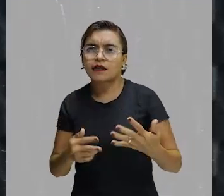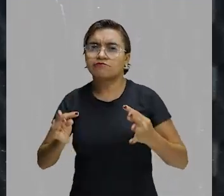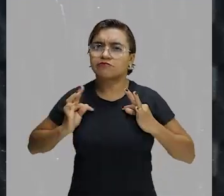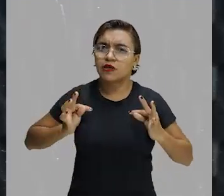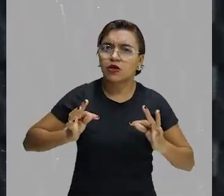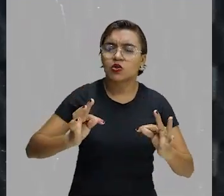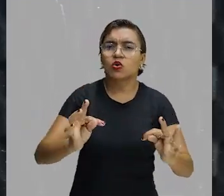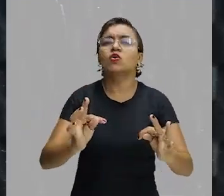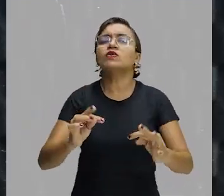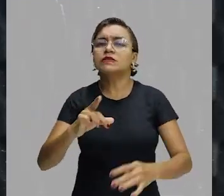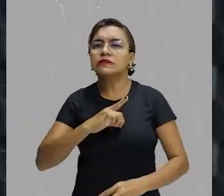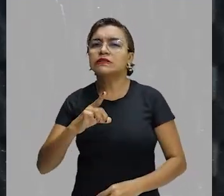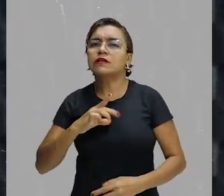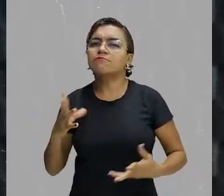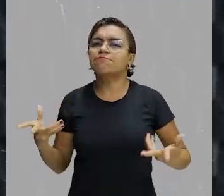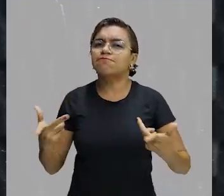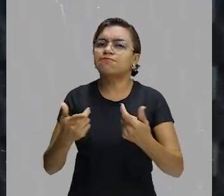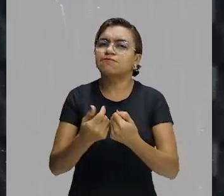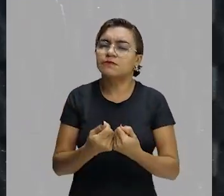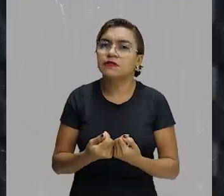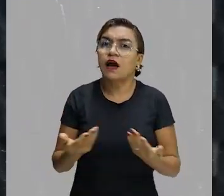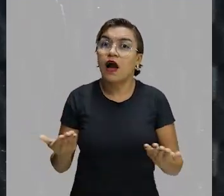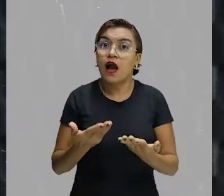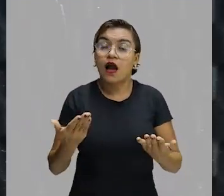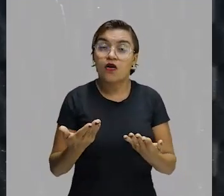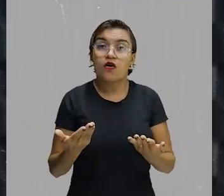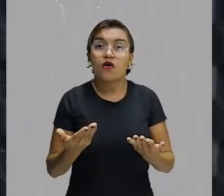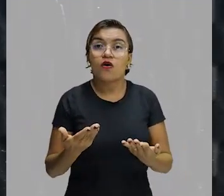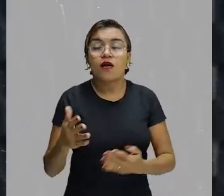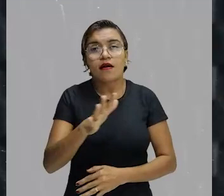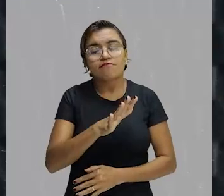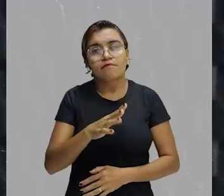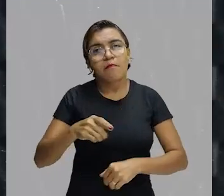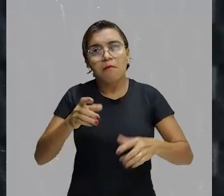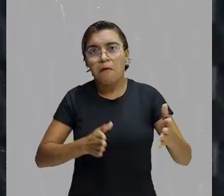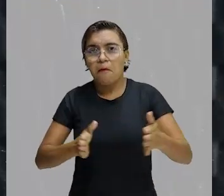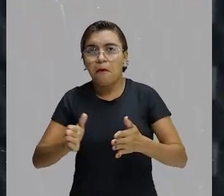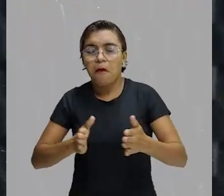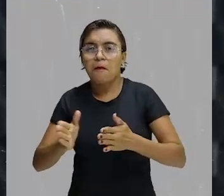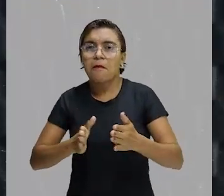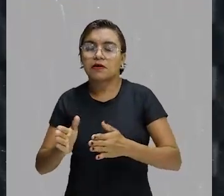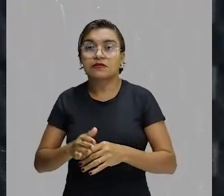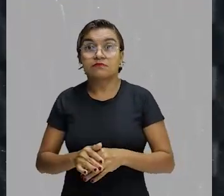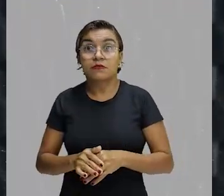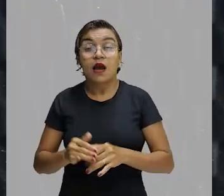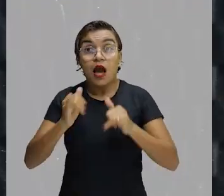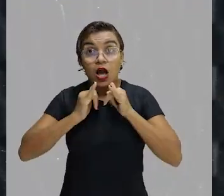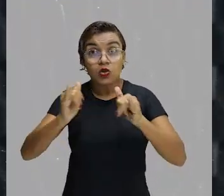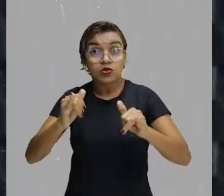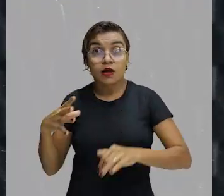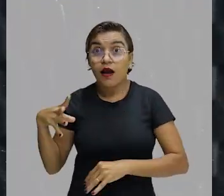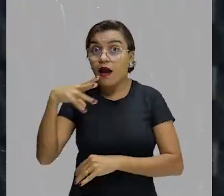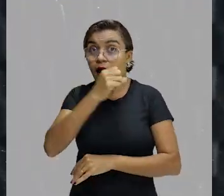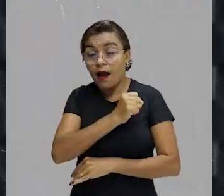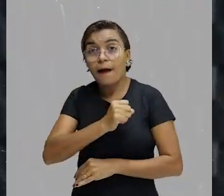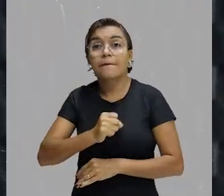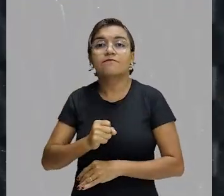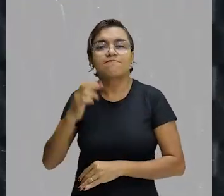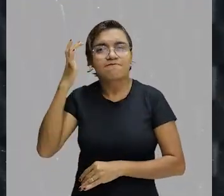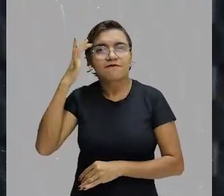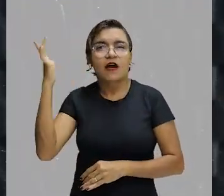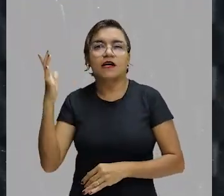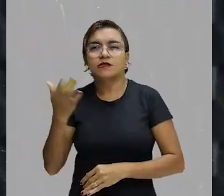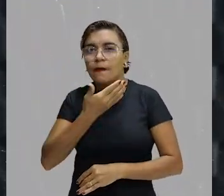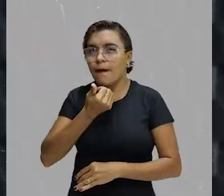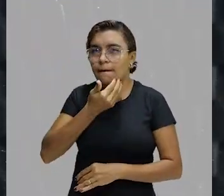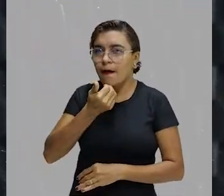era da informação, ficar atento às reportagens e às notícias ficou bem mais rápido e bem mais fácil